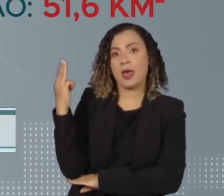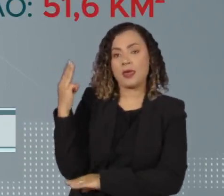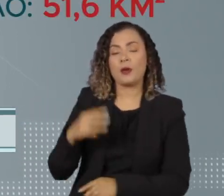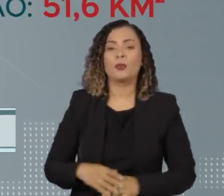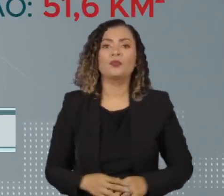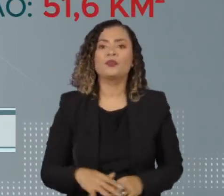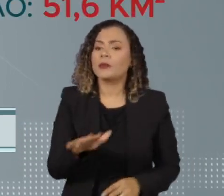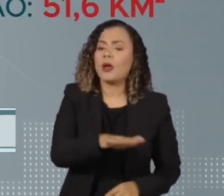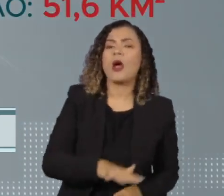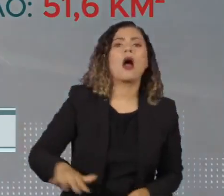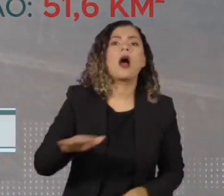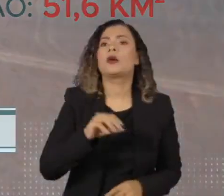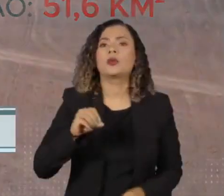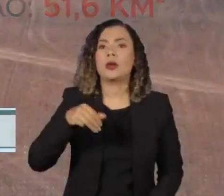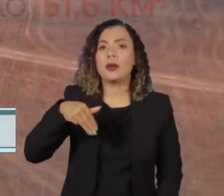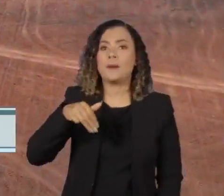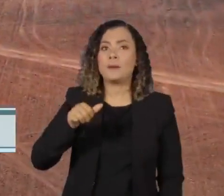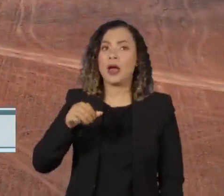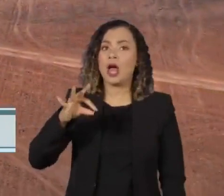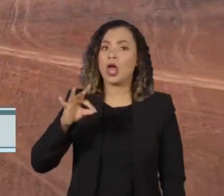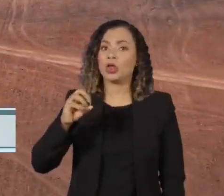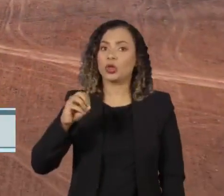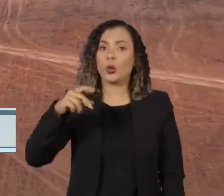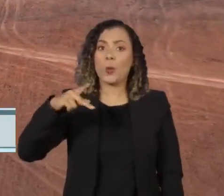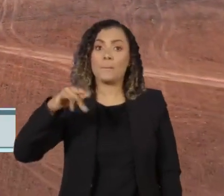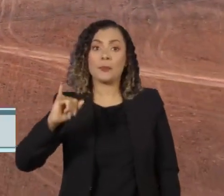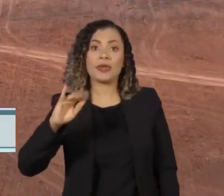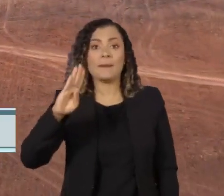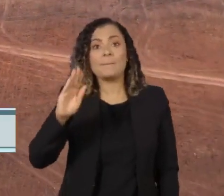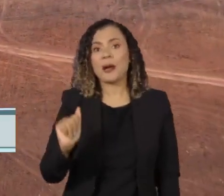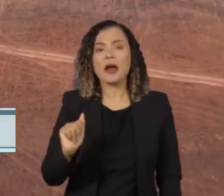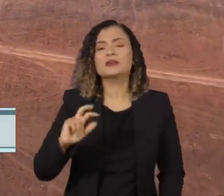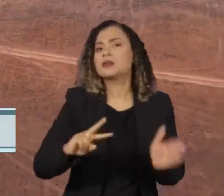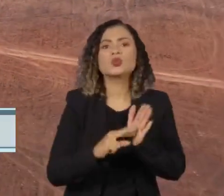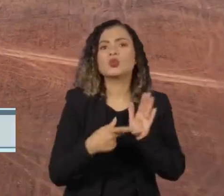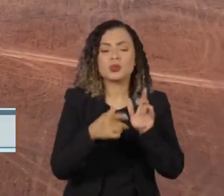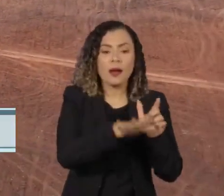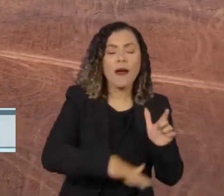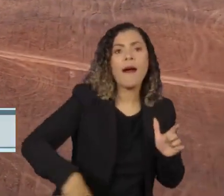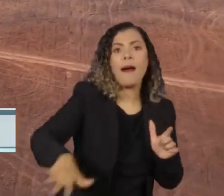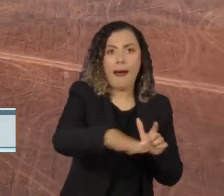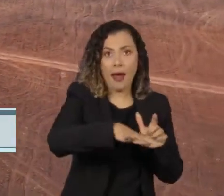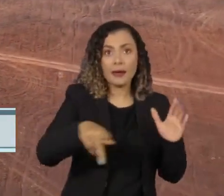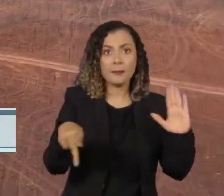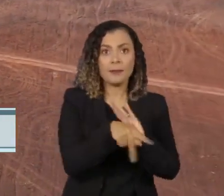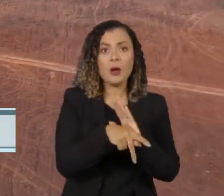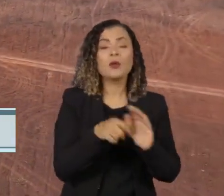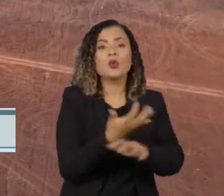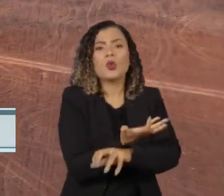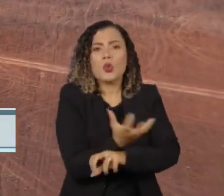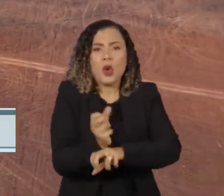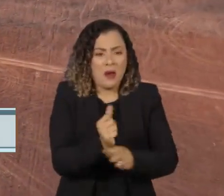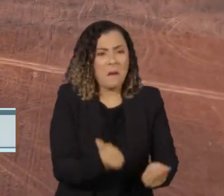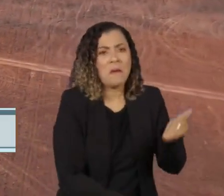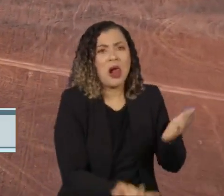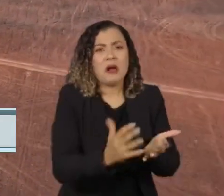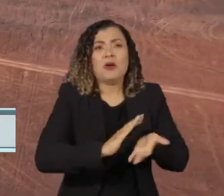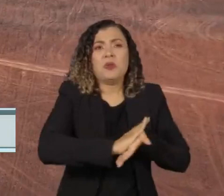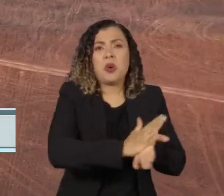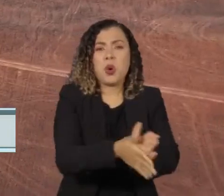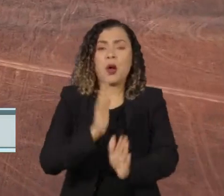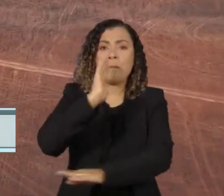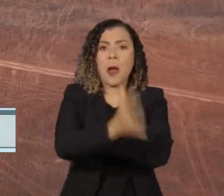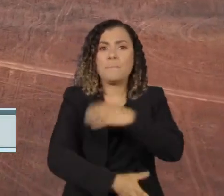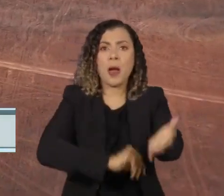conhecida como Matopiba e compreende o grande núcleo do devastamento do Cerrado. O início do ano